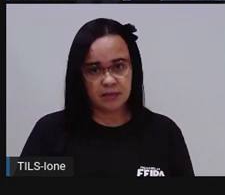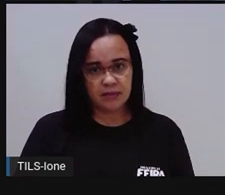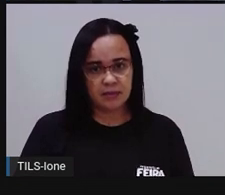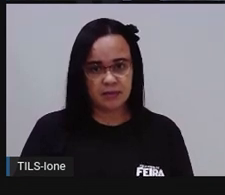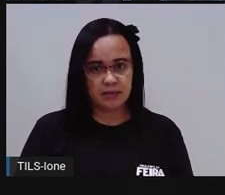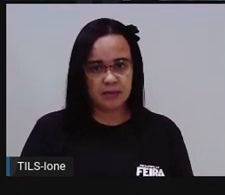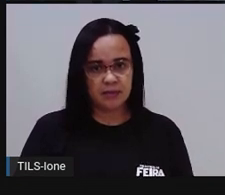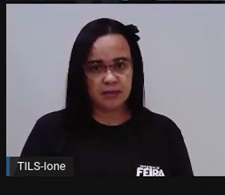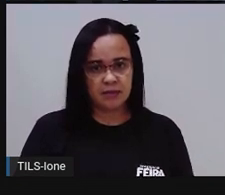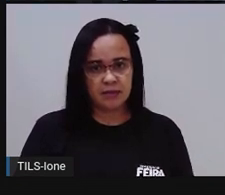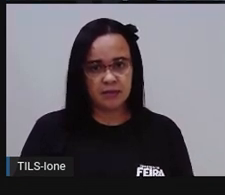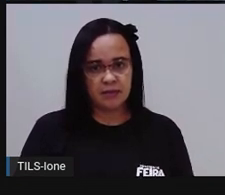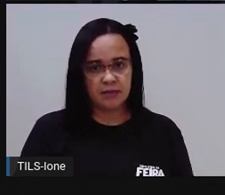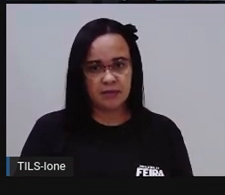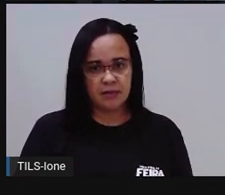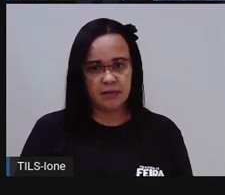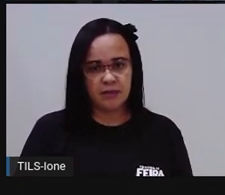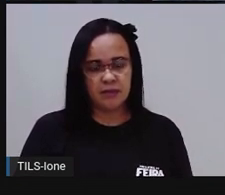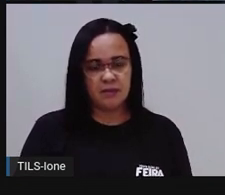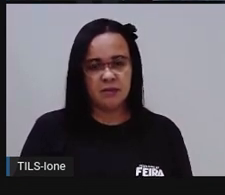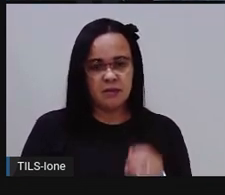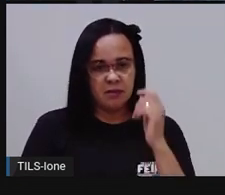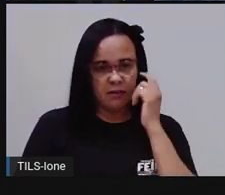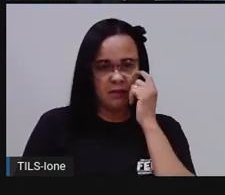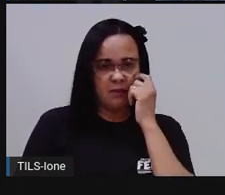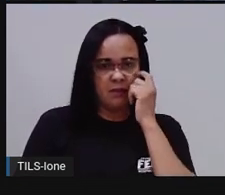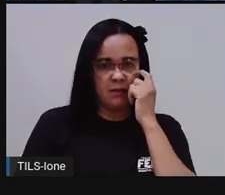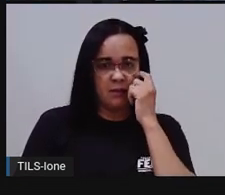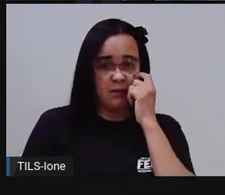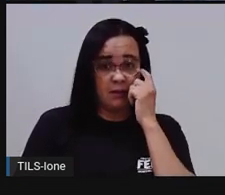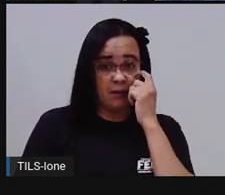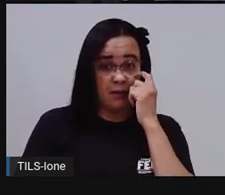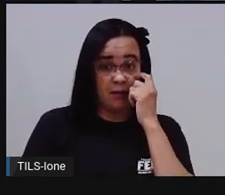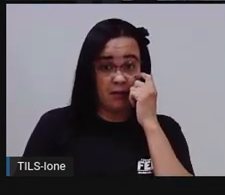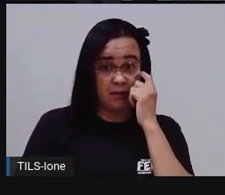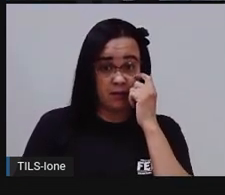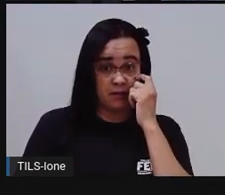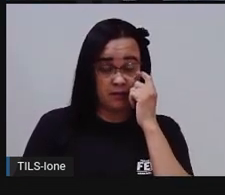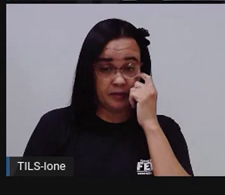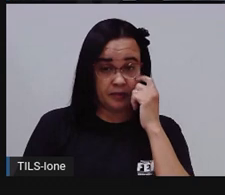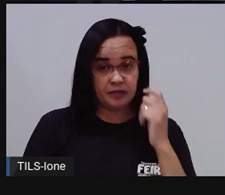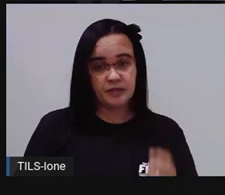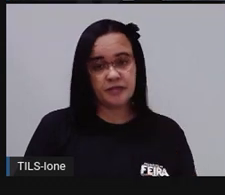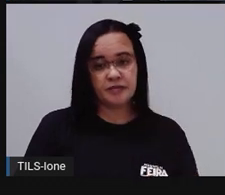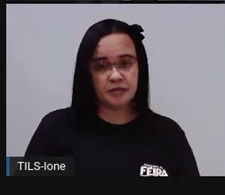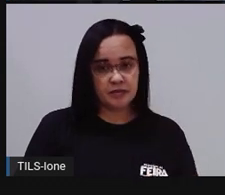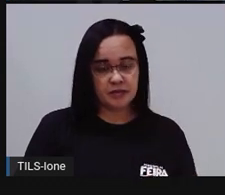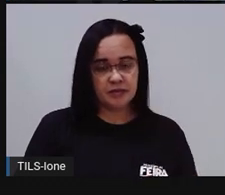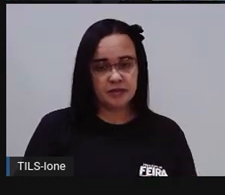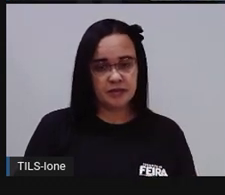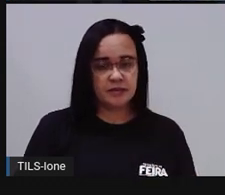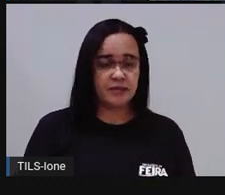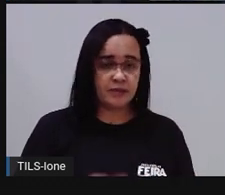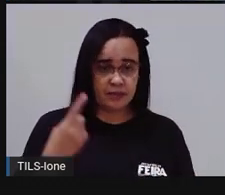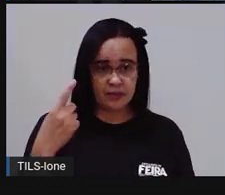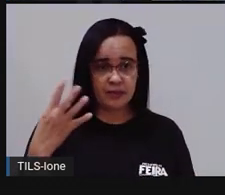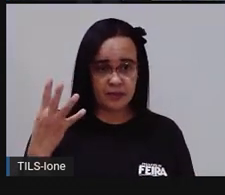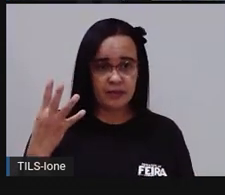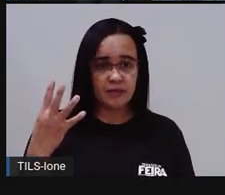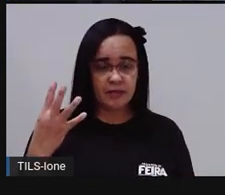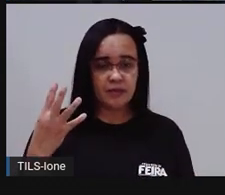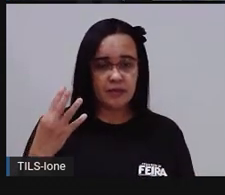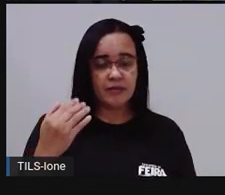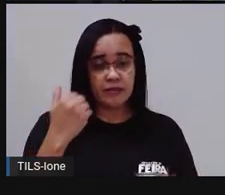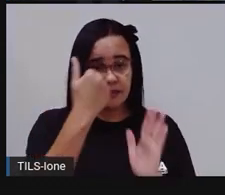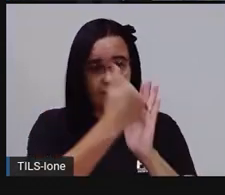16, 15, deixa eu só abrir aqui o espaço, 15 e 14. Olha só,